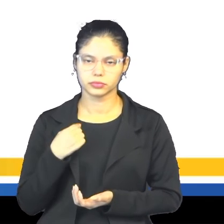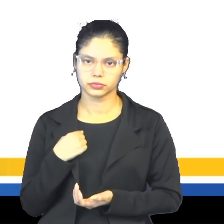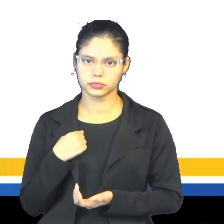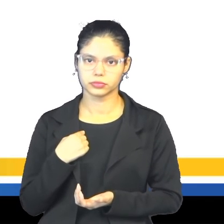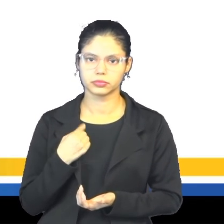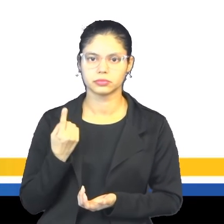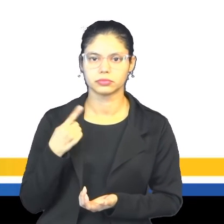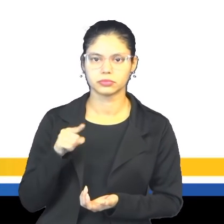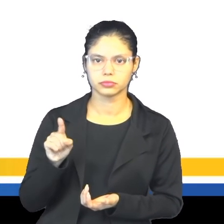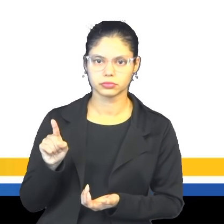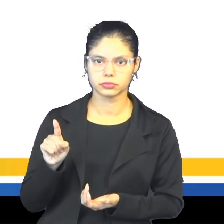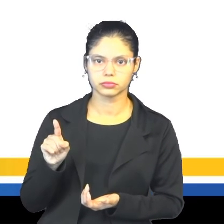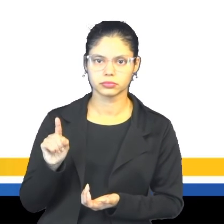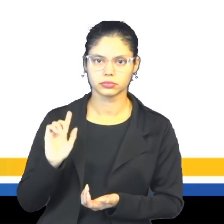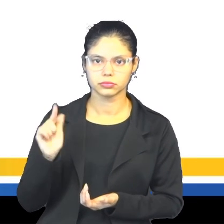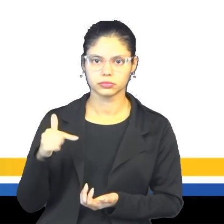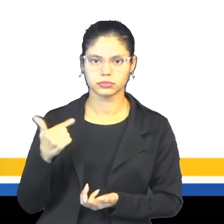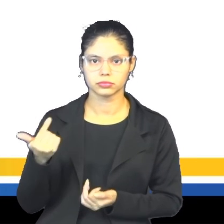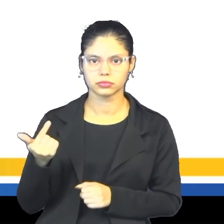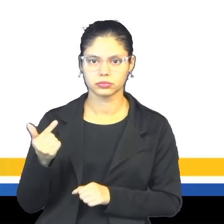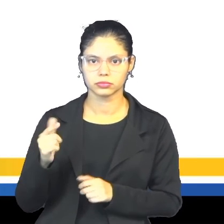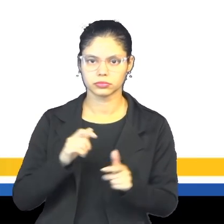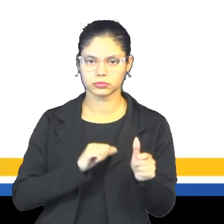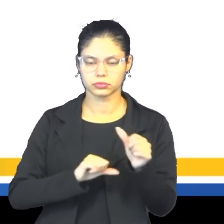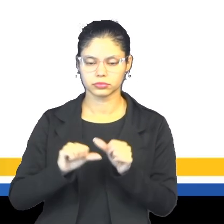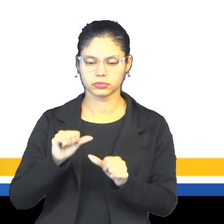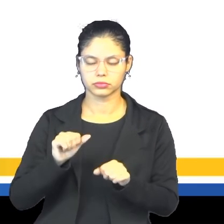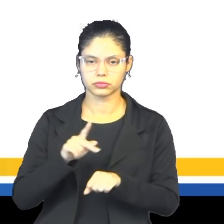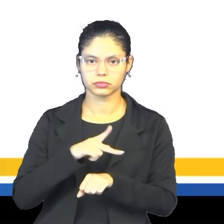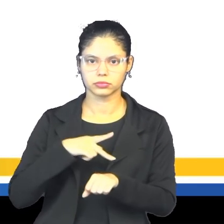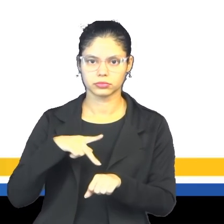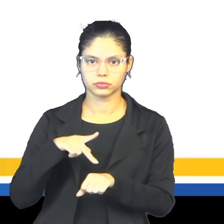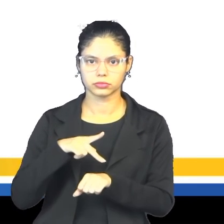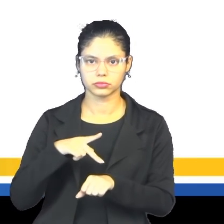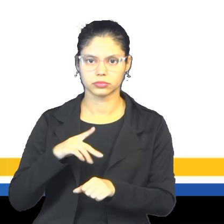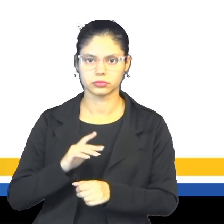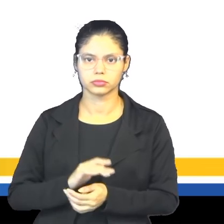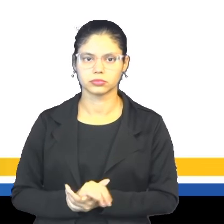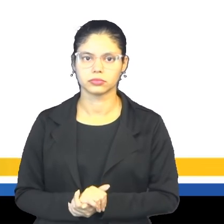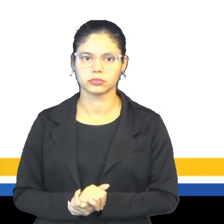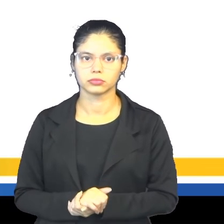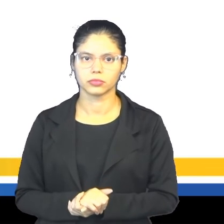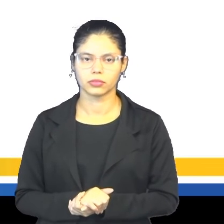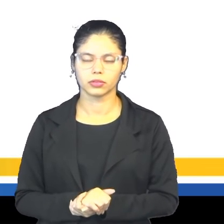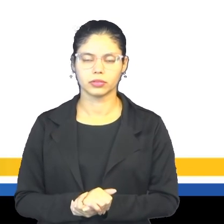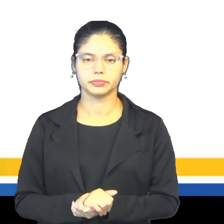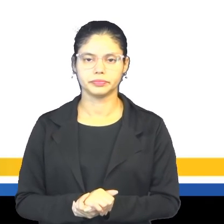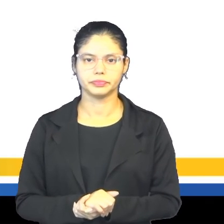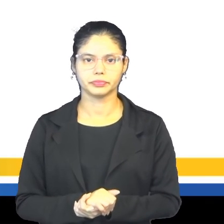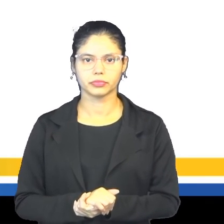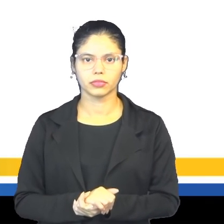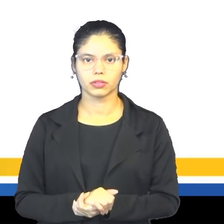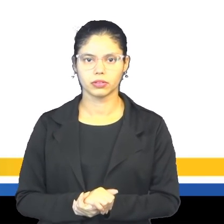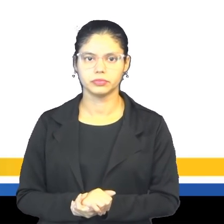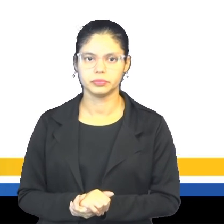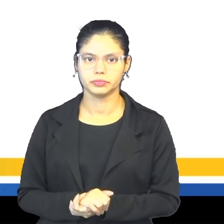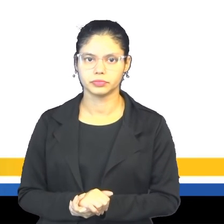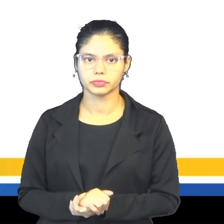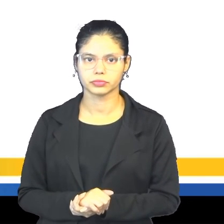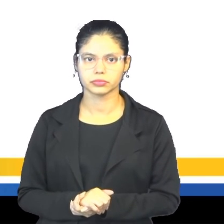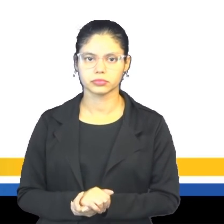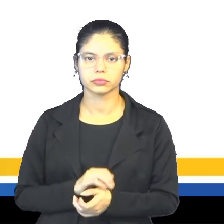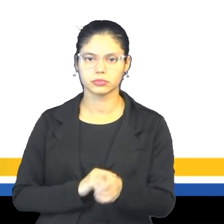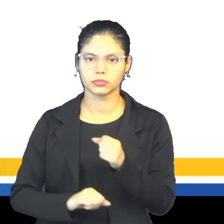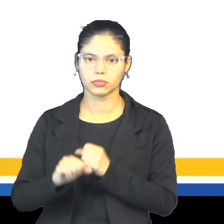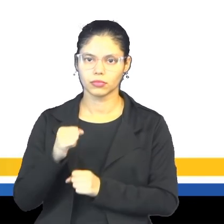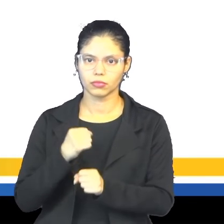me mudar para outro país. E aí vocês vão completar. Na letra A, nós temos last year, no